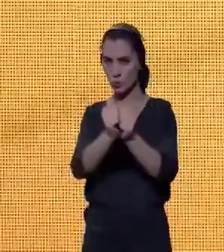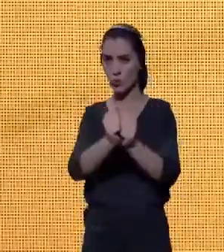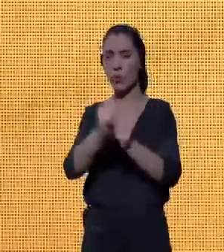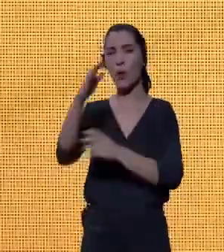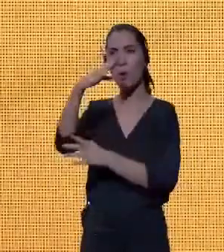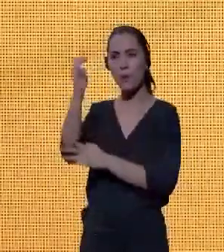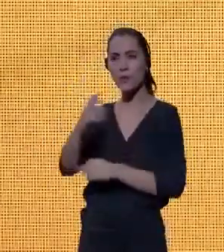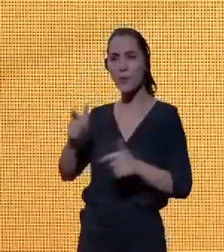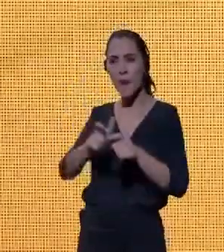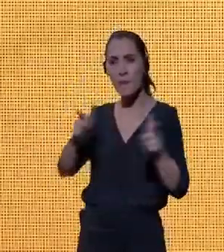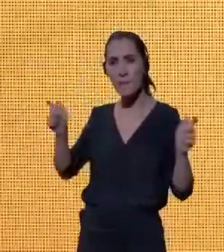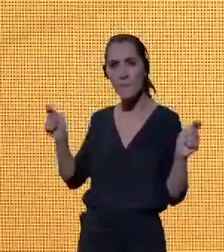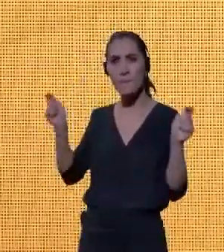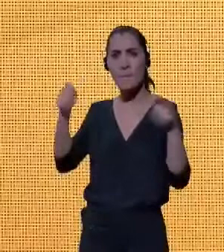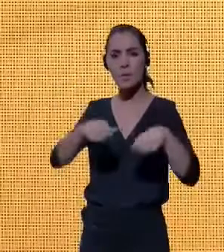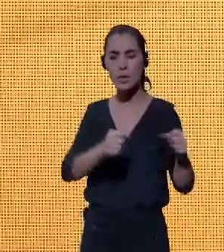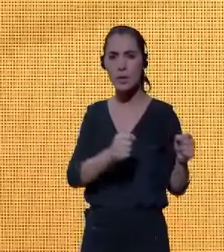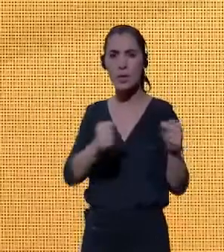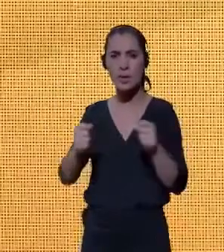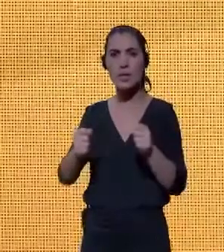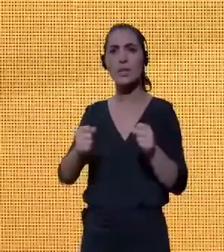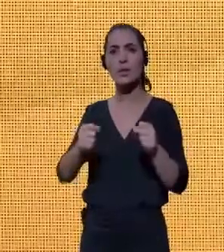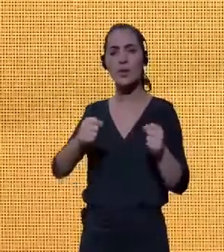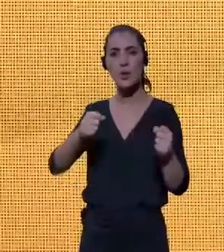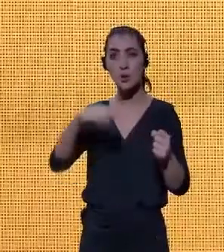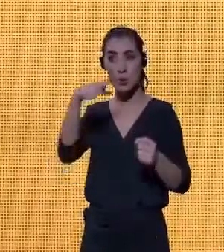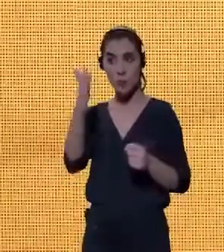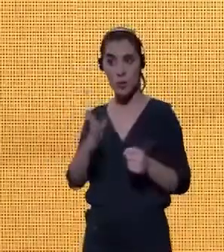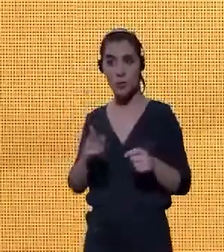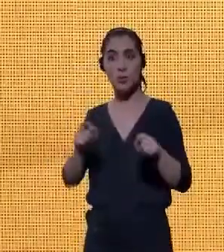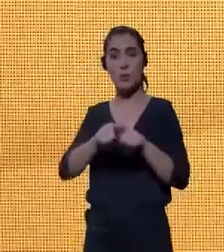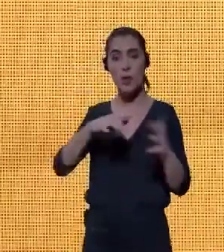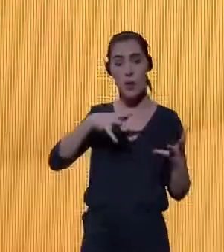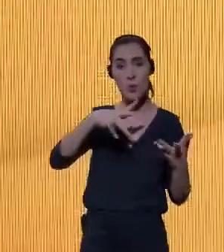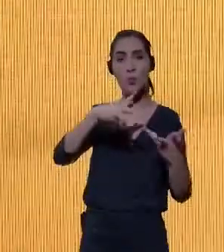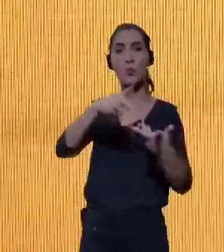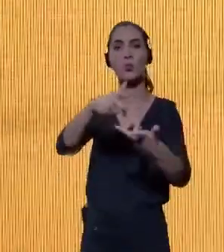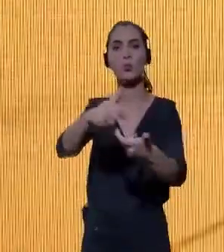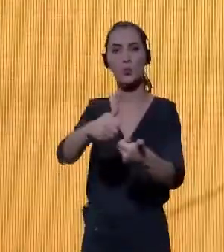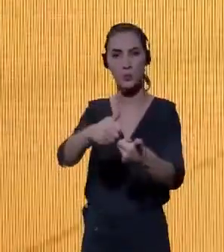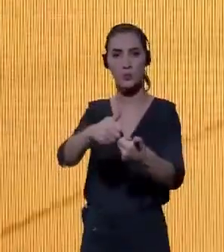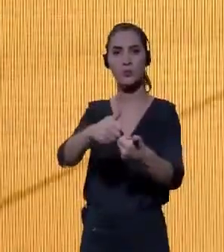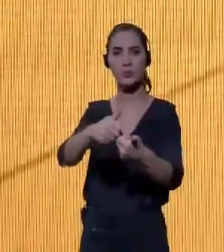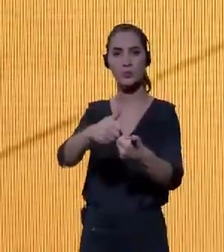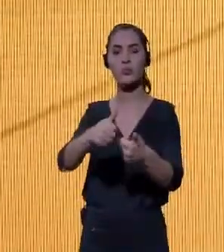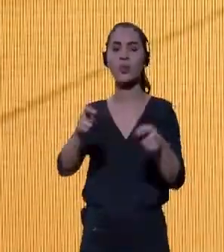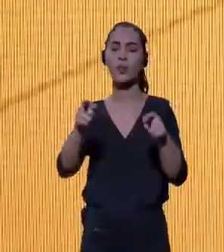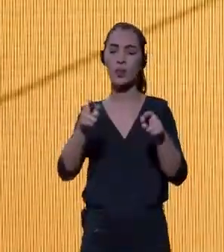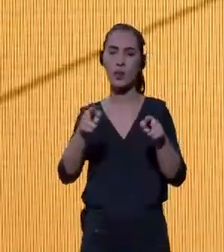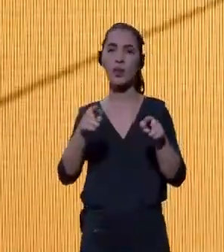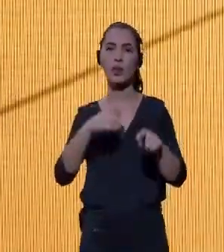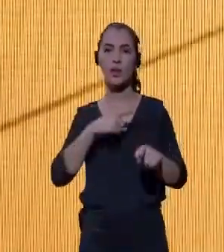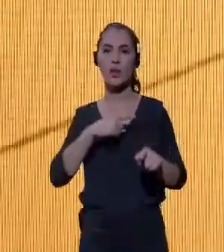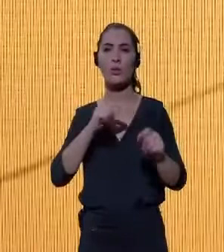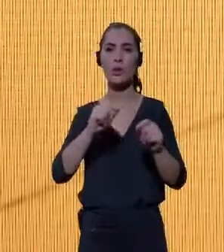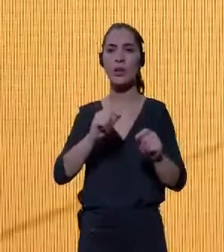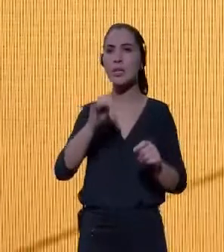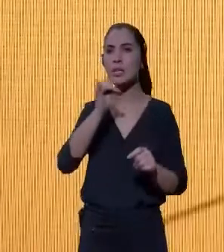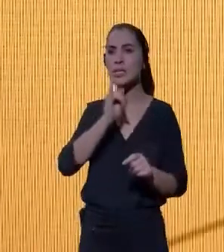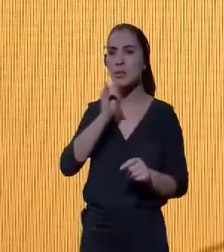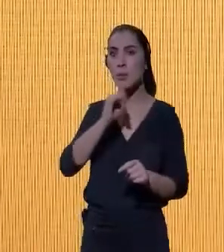agrícolas do mundo e ela tem uma teia de produtores, desde a agricultura familiar,